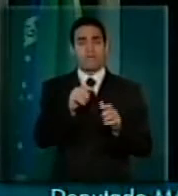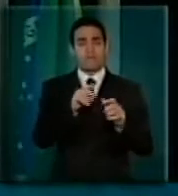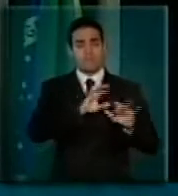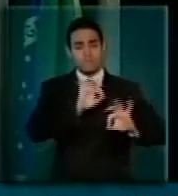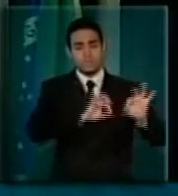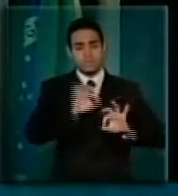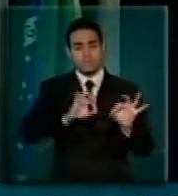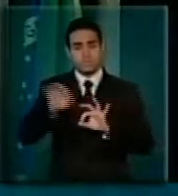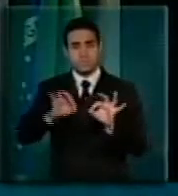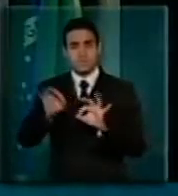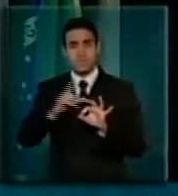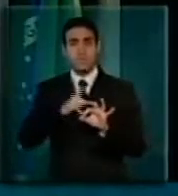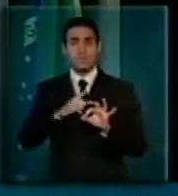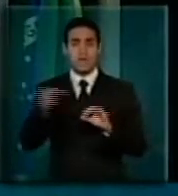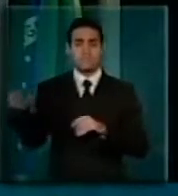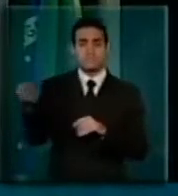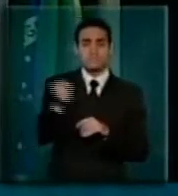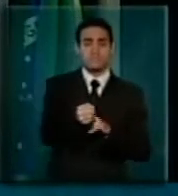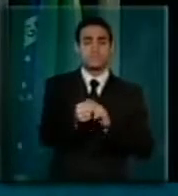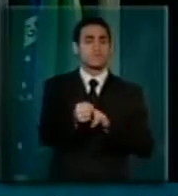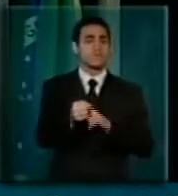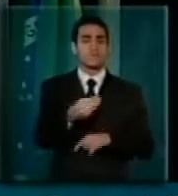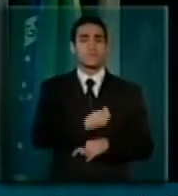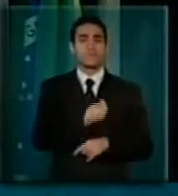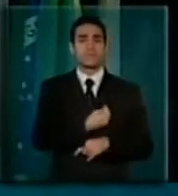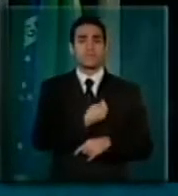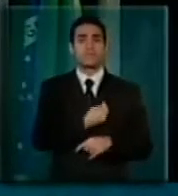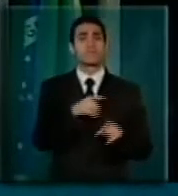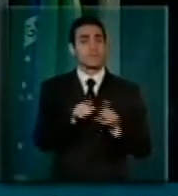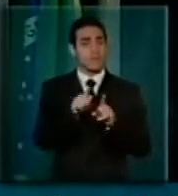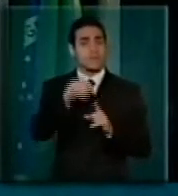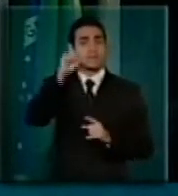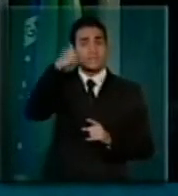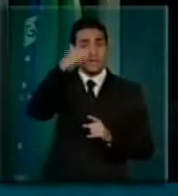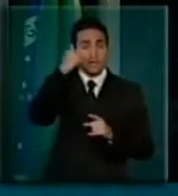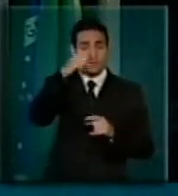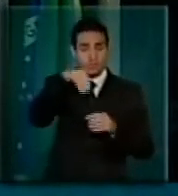a participação de senadores,